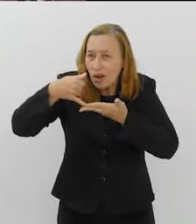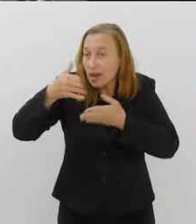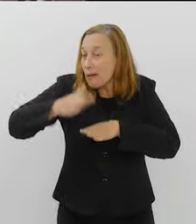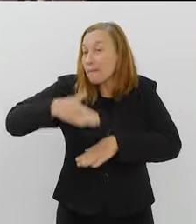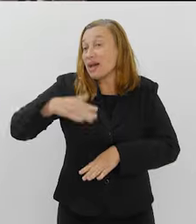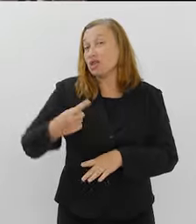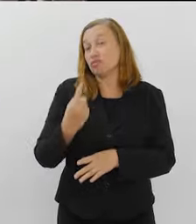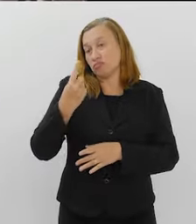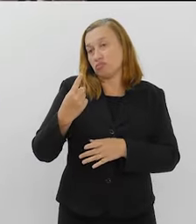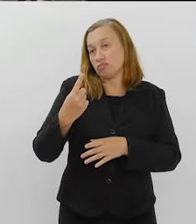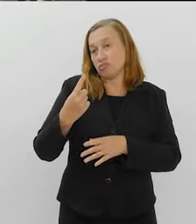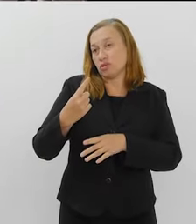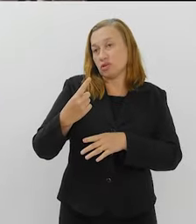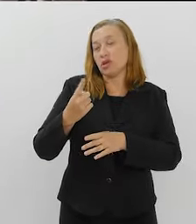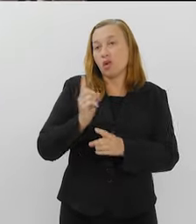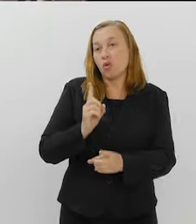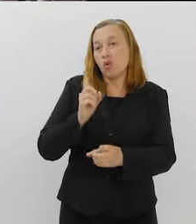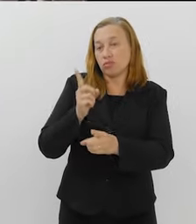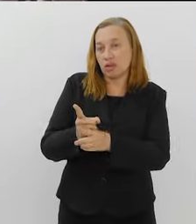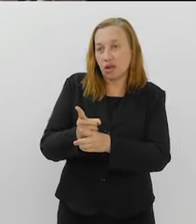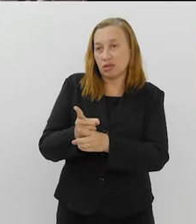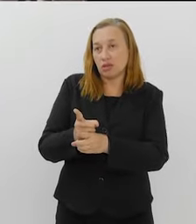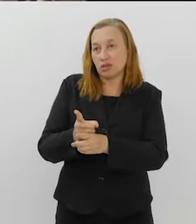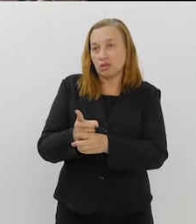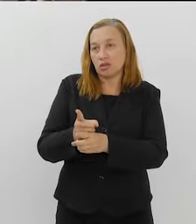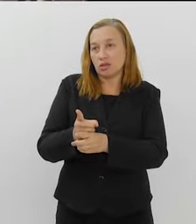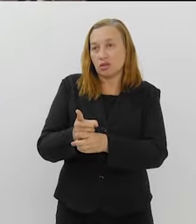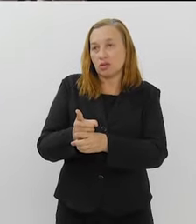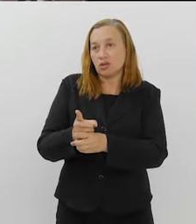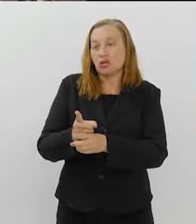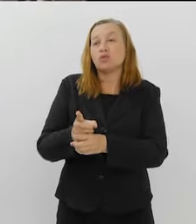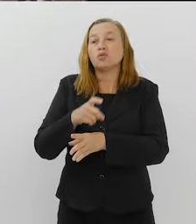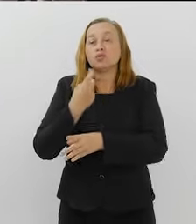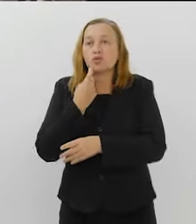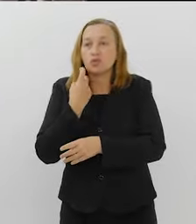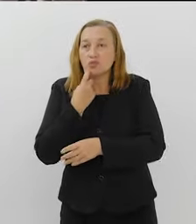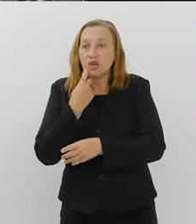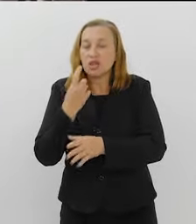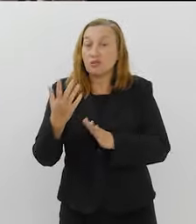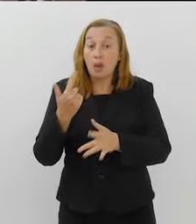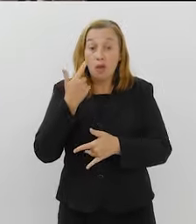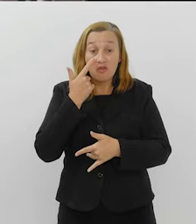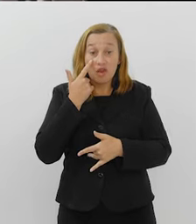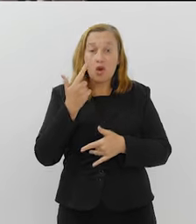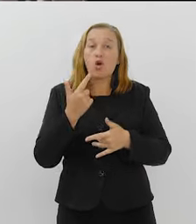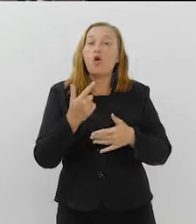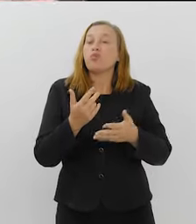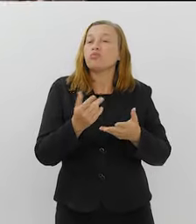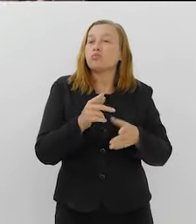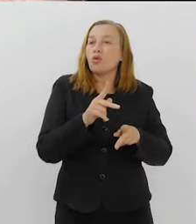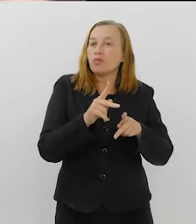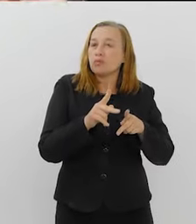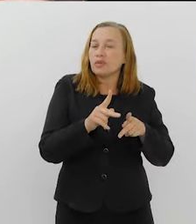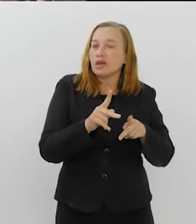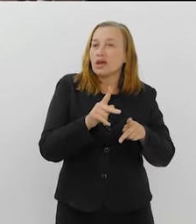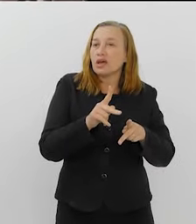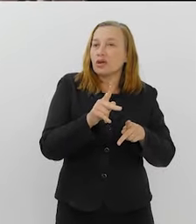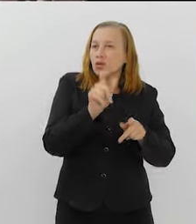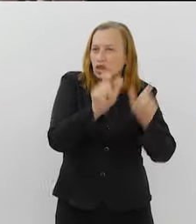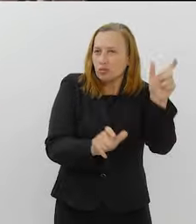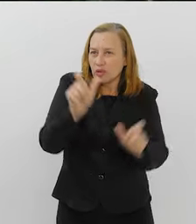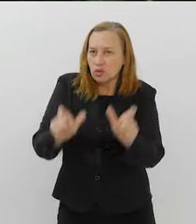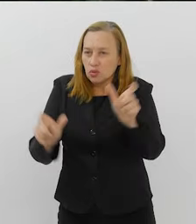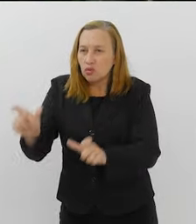um. Então, é interessante, a partir de agora, avaliar de fato uma população que se alimenta desse animal,